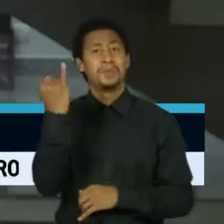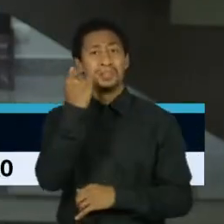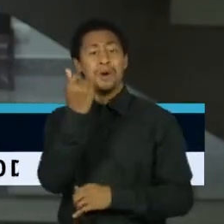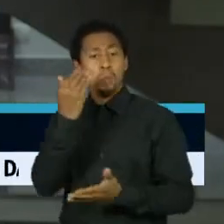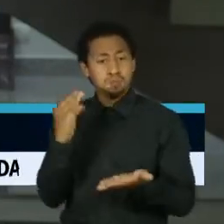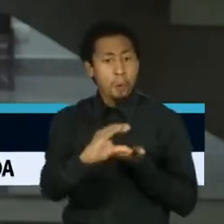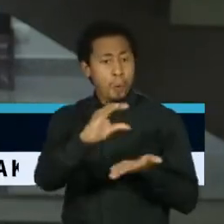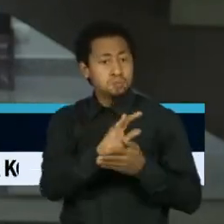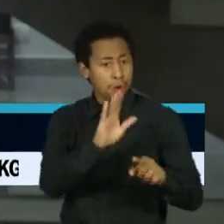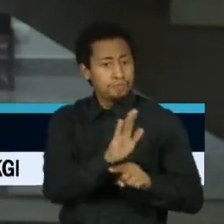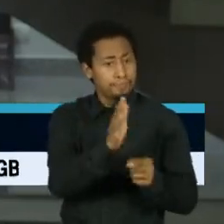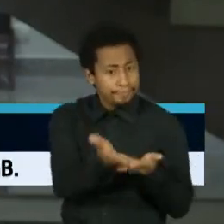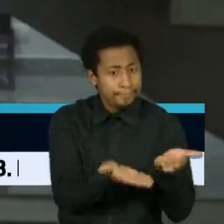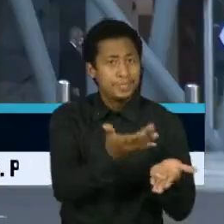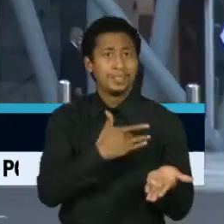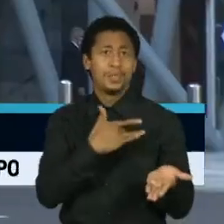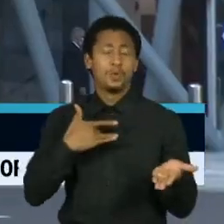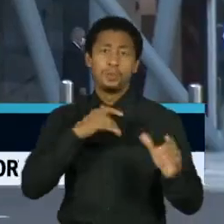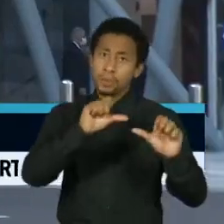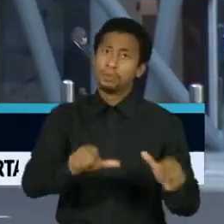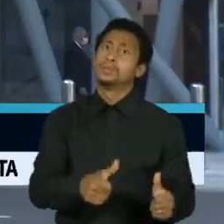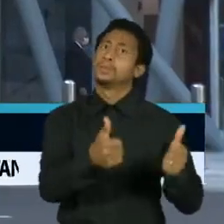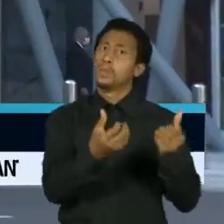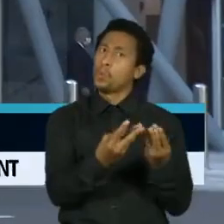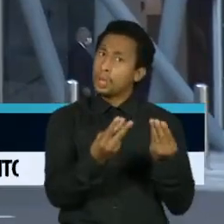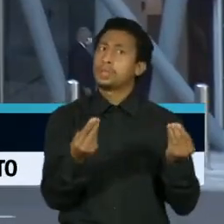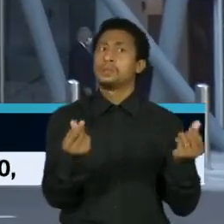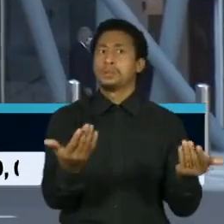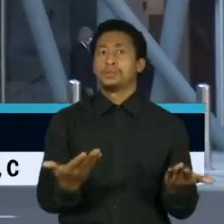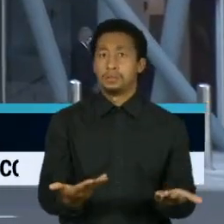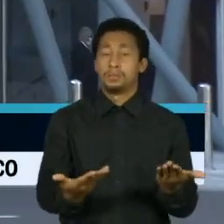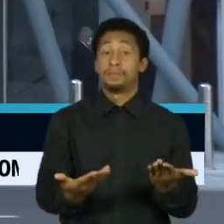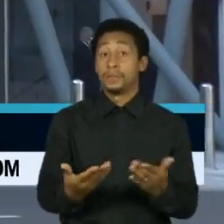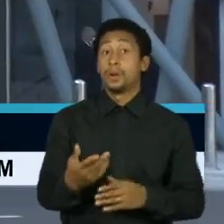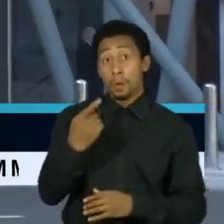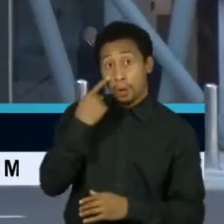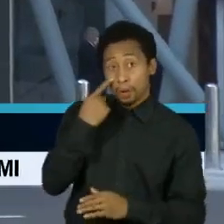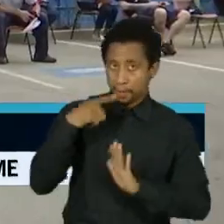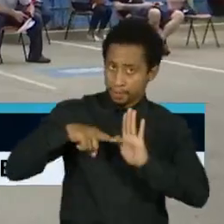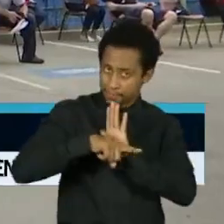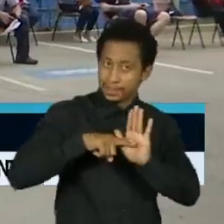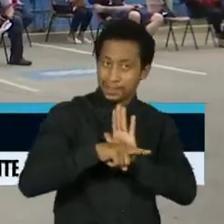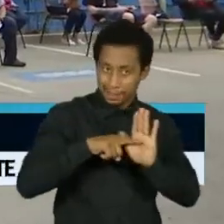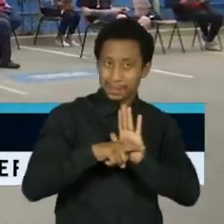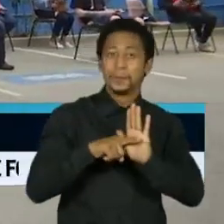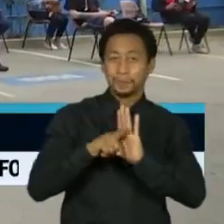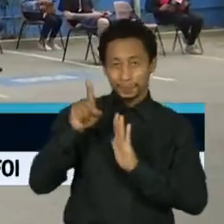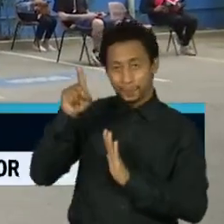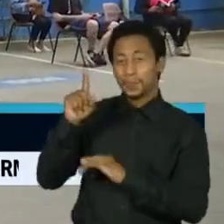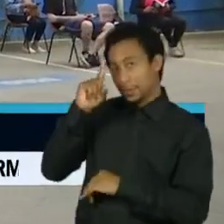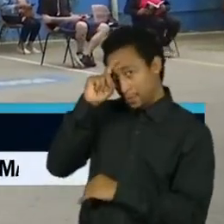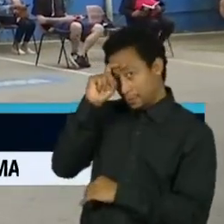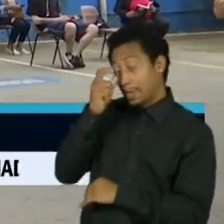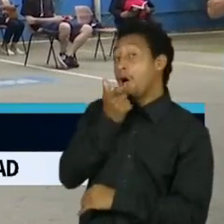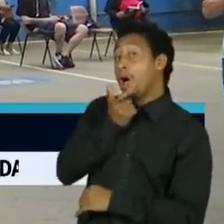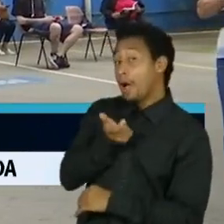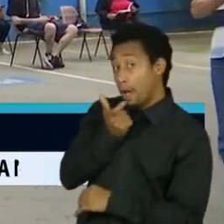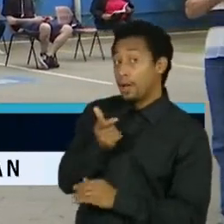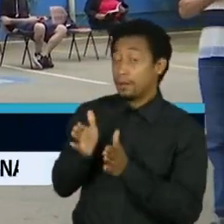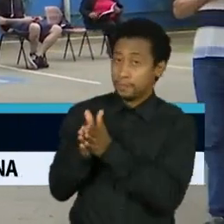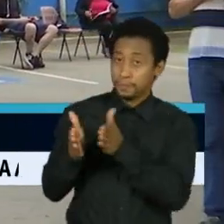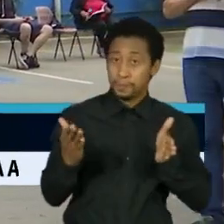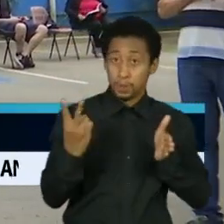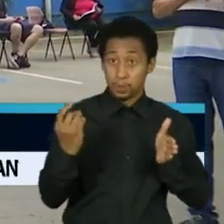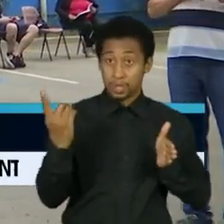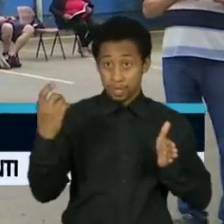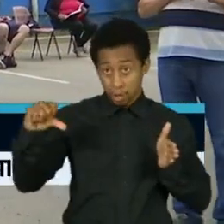qualidade da saúde das pessoas. Para se ter uma ideia, de acordo com a agência Einstein, de 2019 para 2020, o